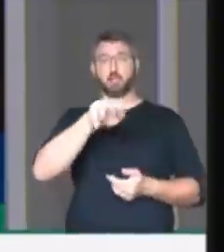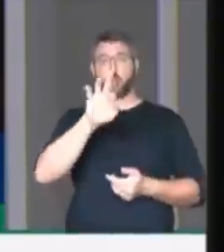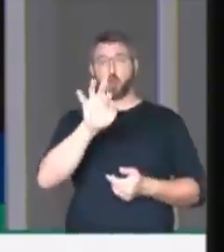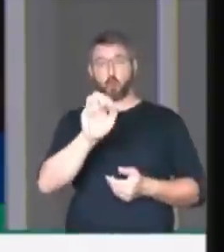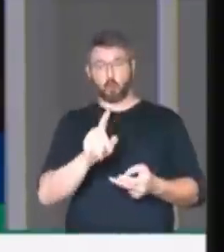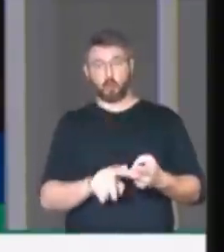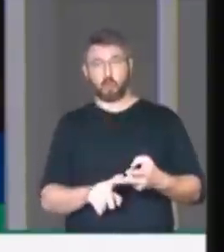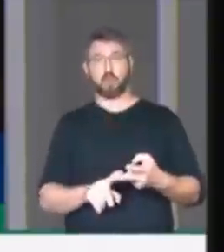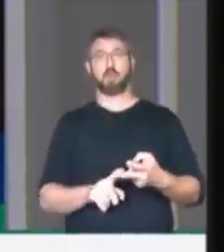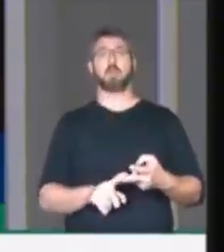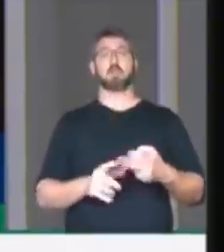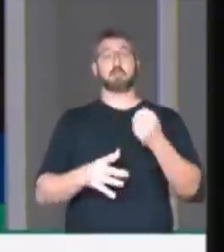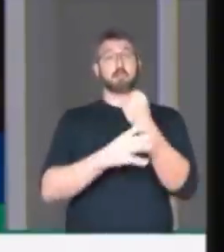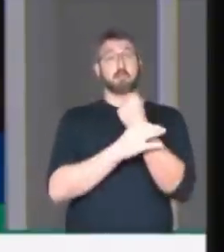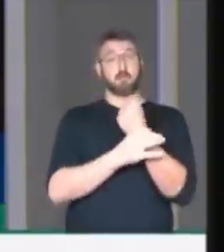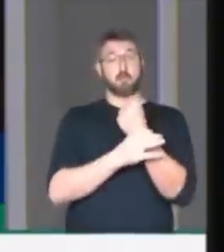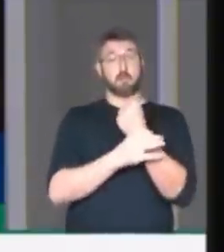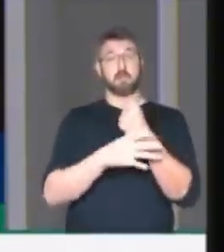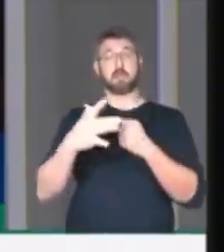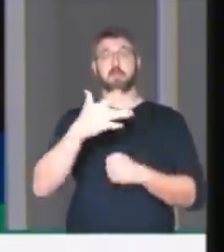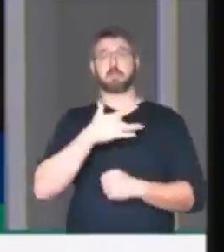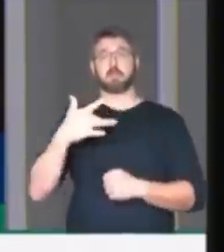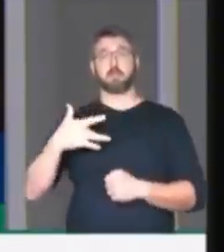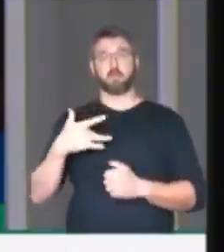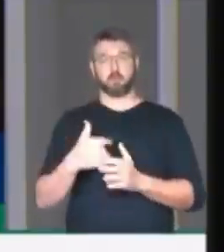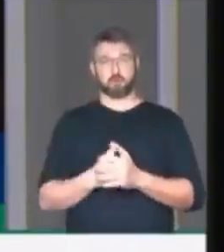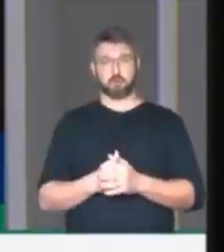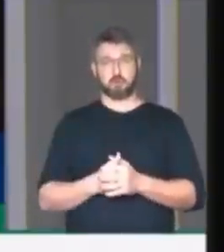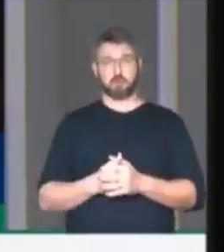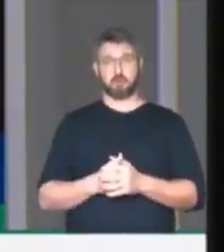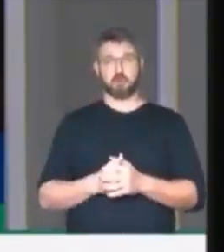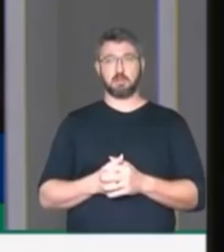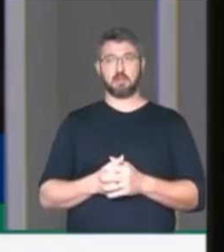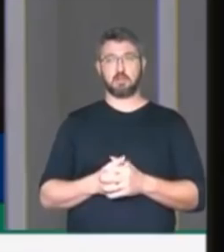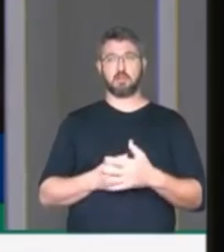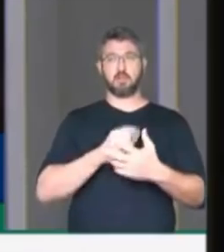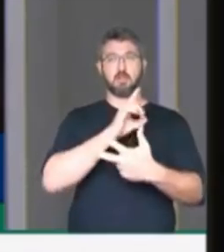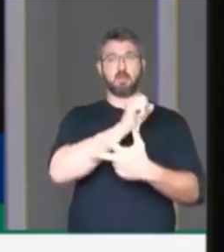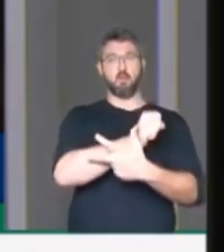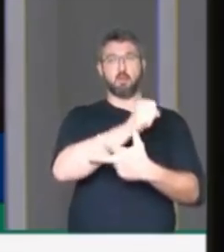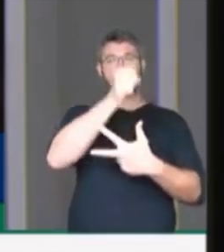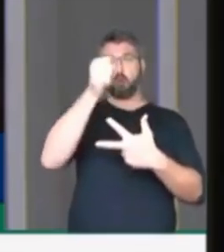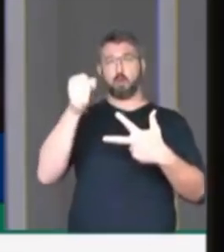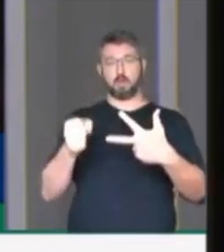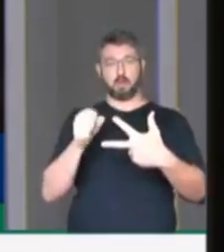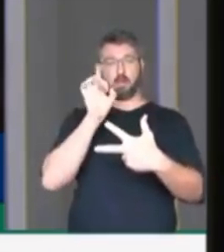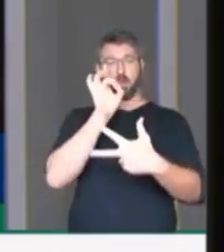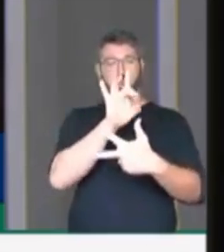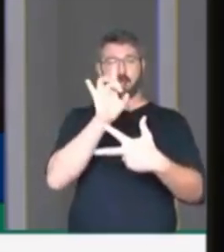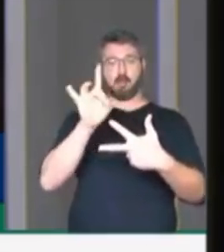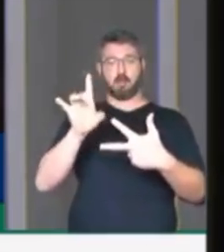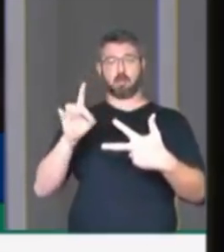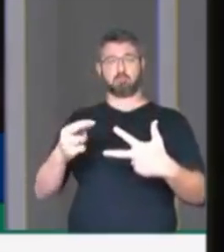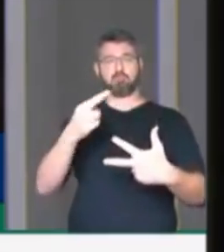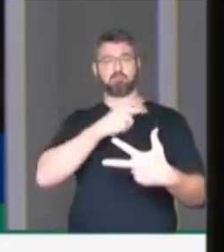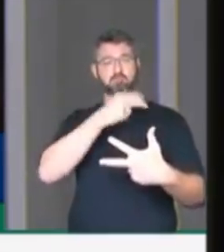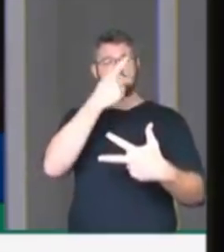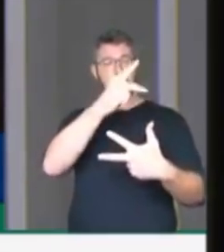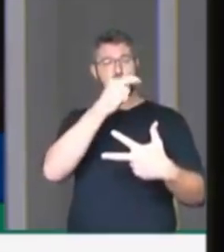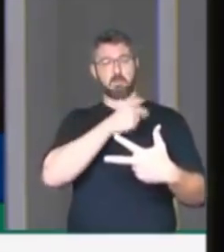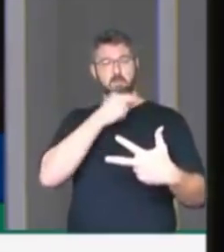e condições de saúde. Cada poder de nossa federação se mantenha em sua designada função,